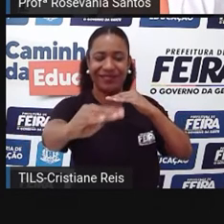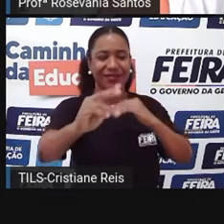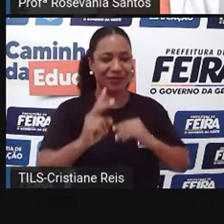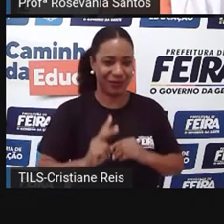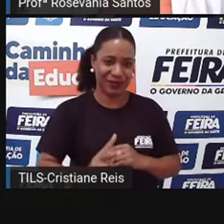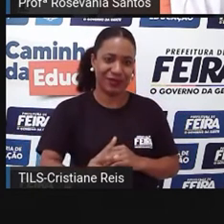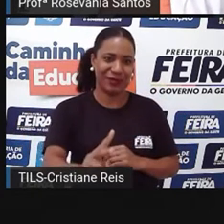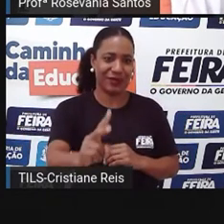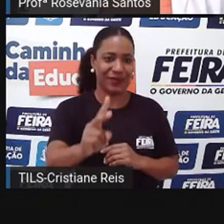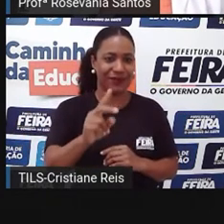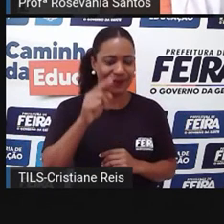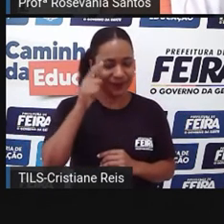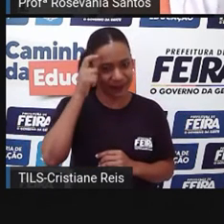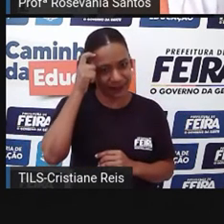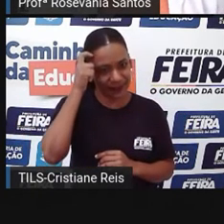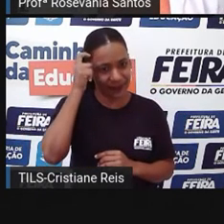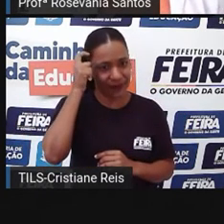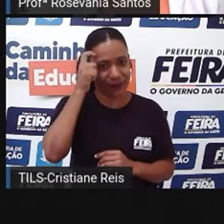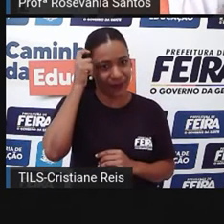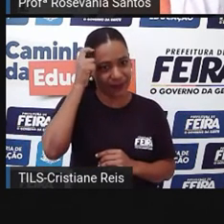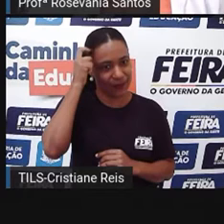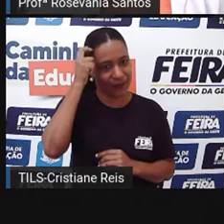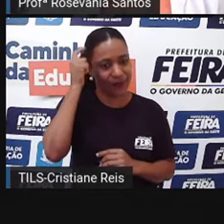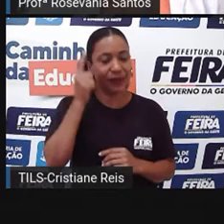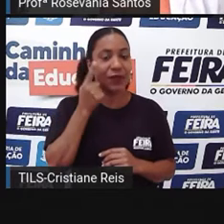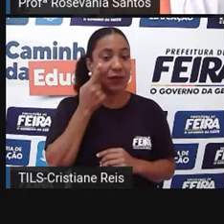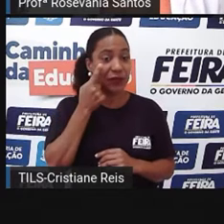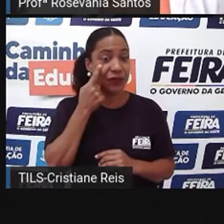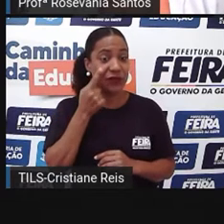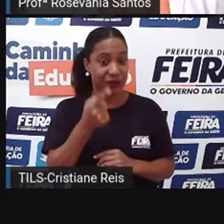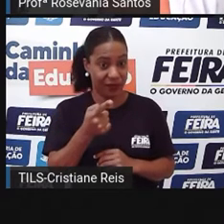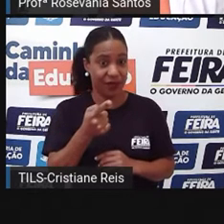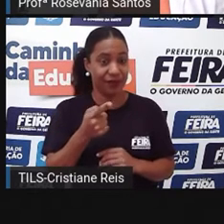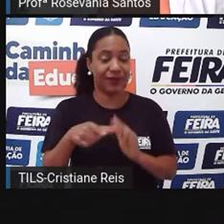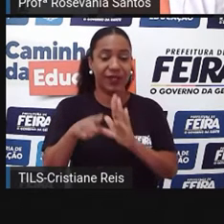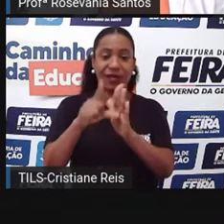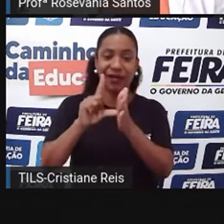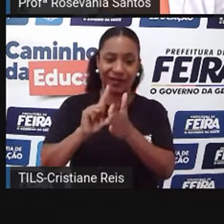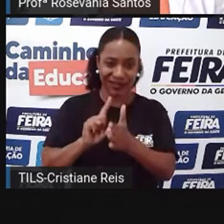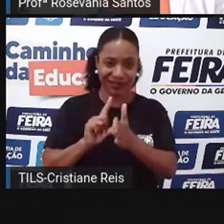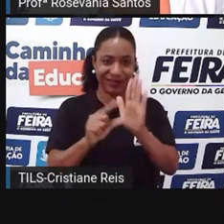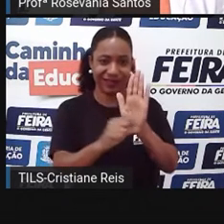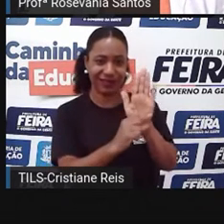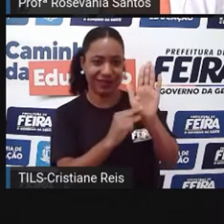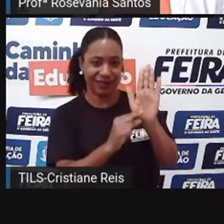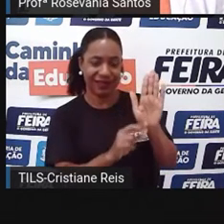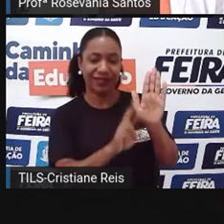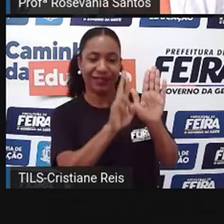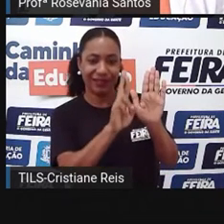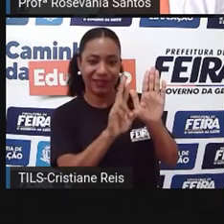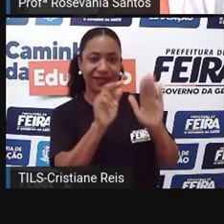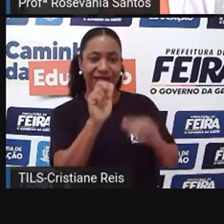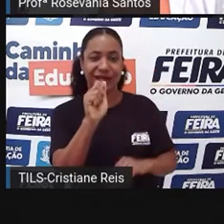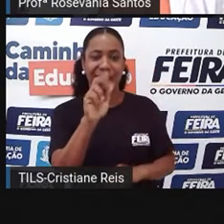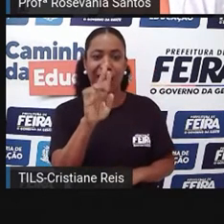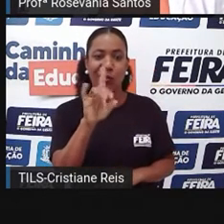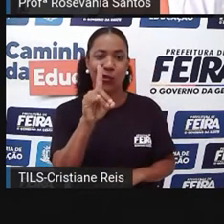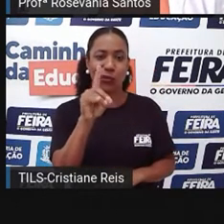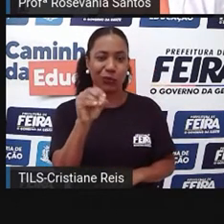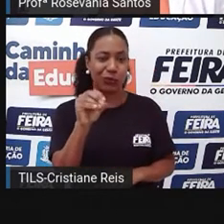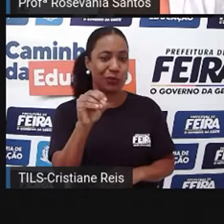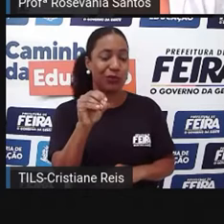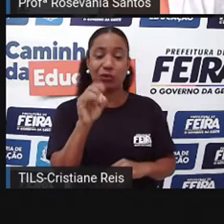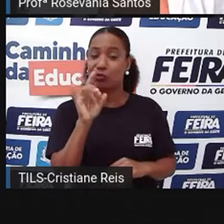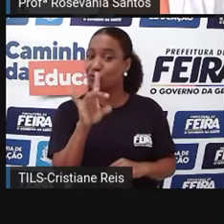antes lá a gente só tinha planaltos e planícies e na classificação de Aziz e Abissabir, ele colocou também as